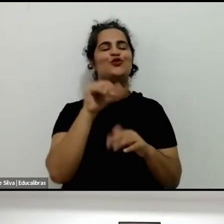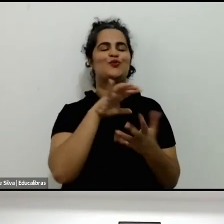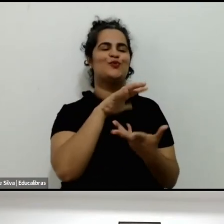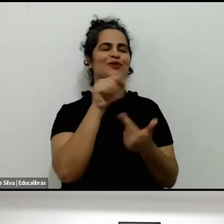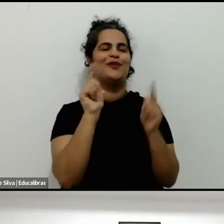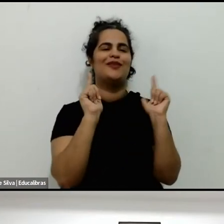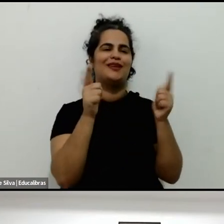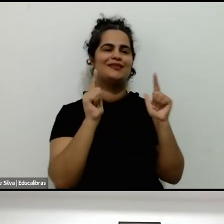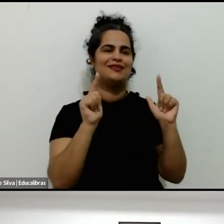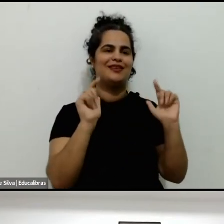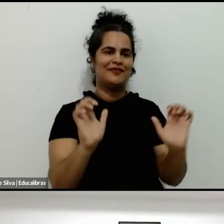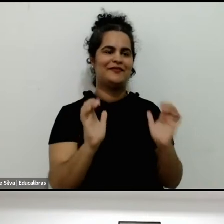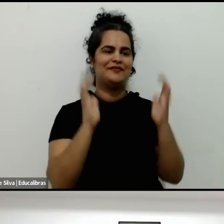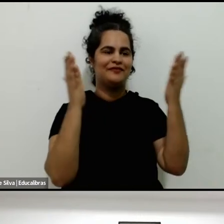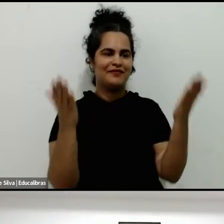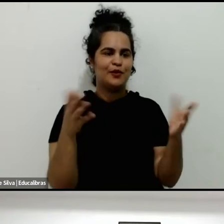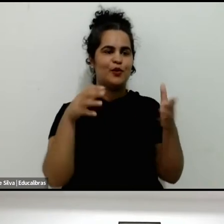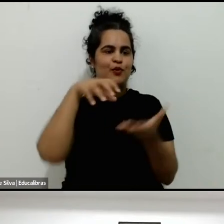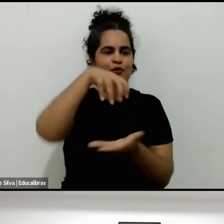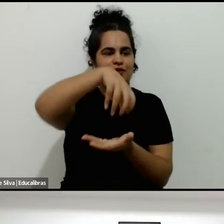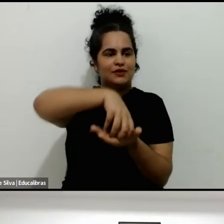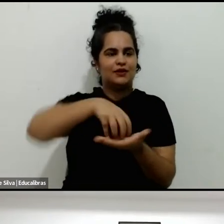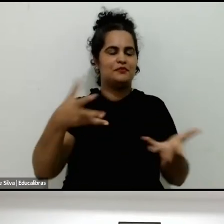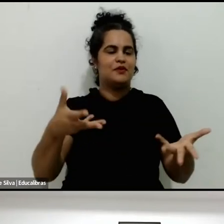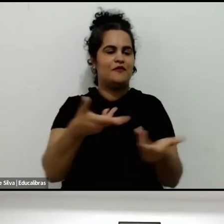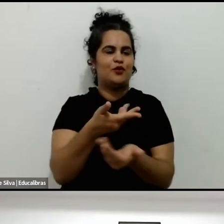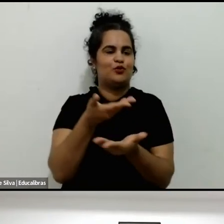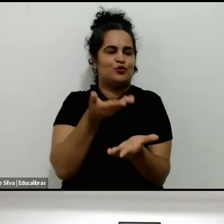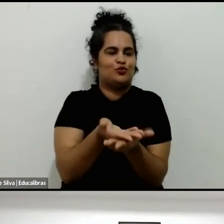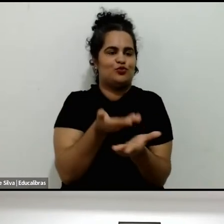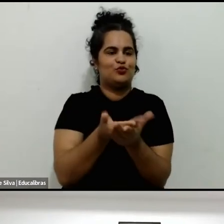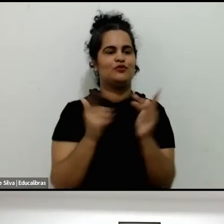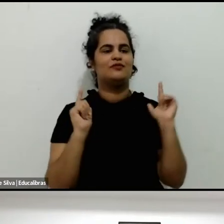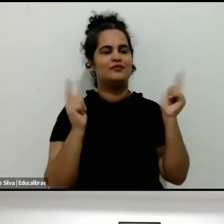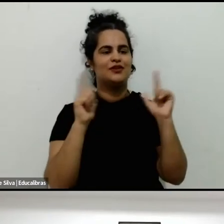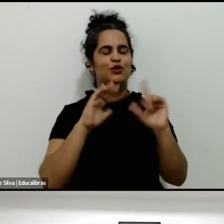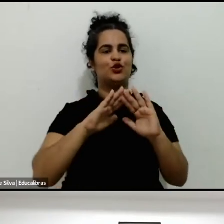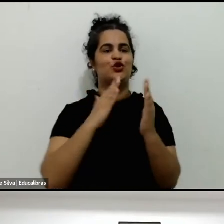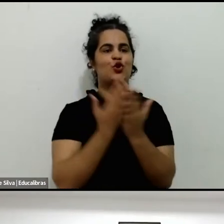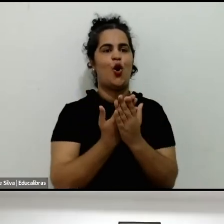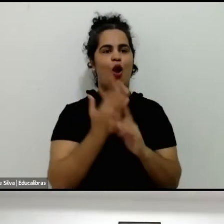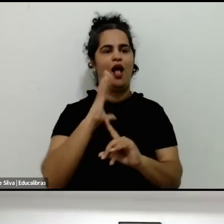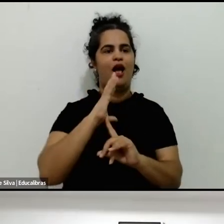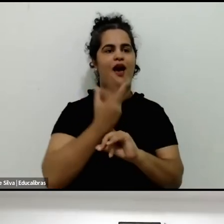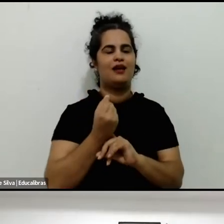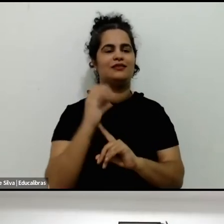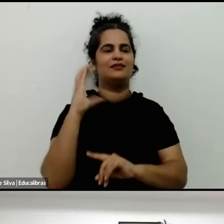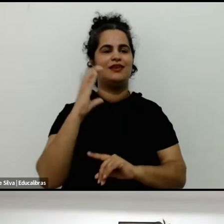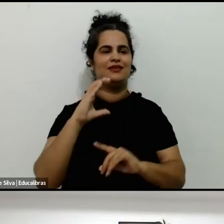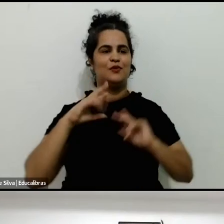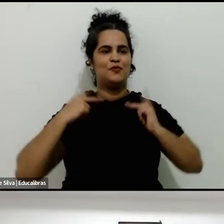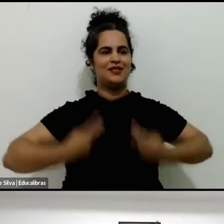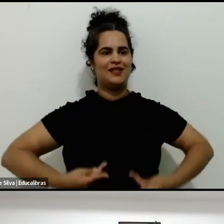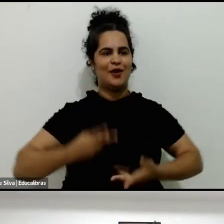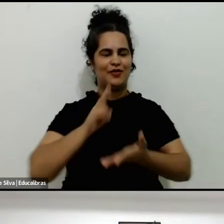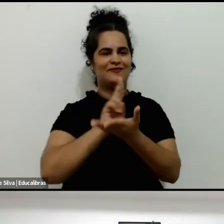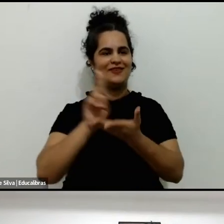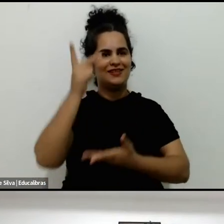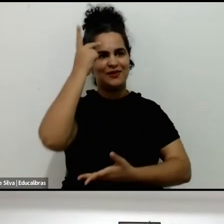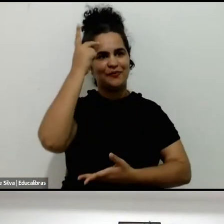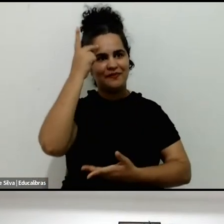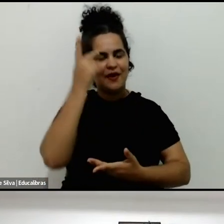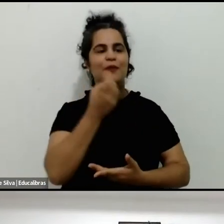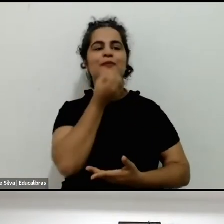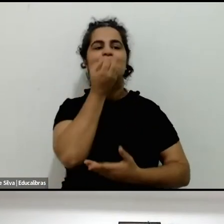organizado pelo Centro de Excelência em Estudos Lazer da Escola de Artes, Ciências e Humanidades, da Universidade de São Paulo. Desejamos uma todos uma